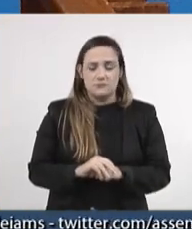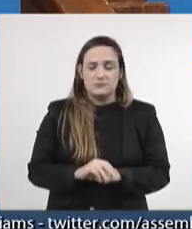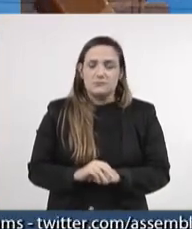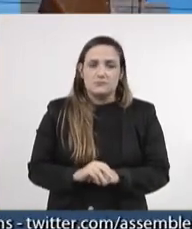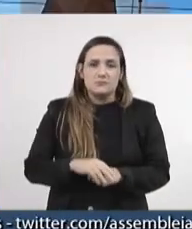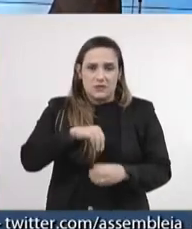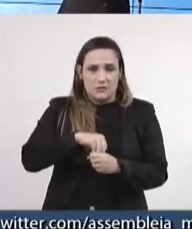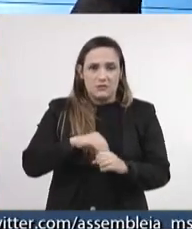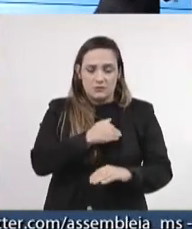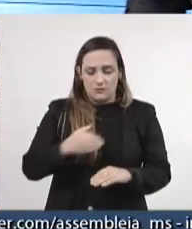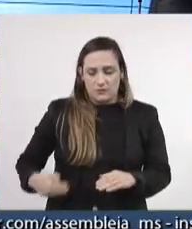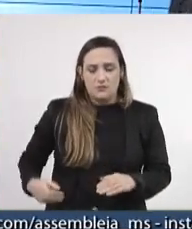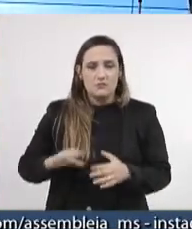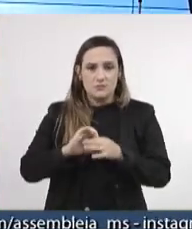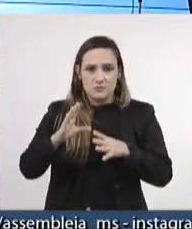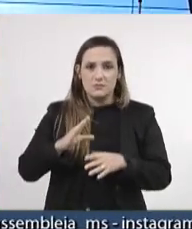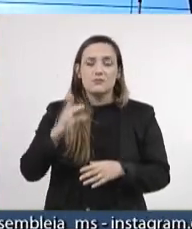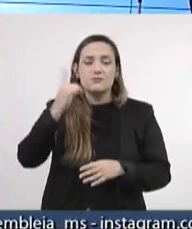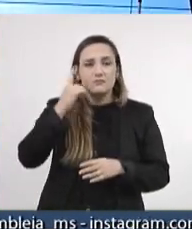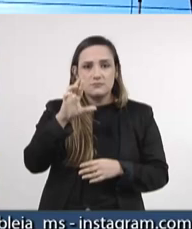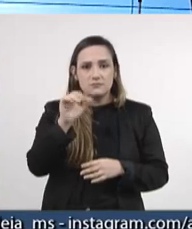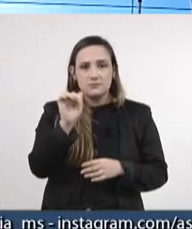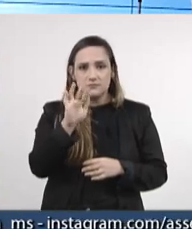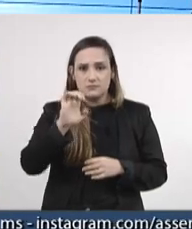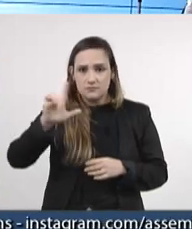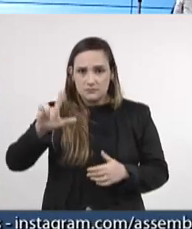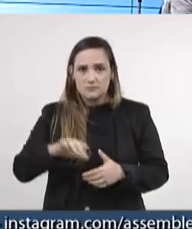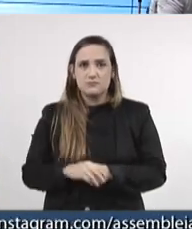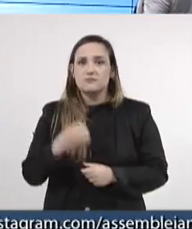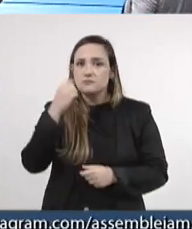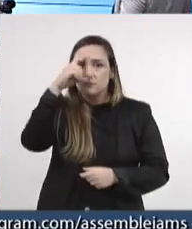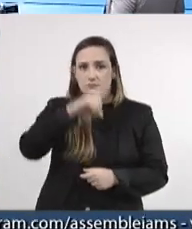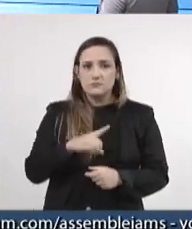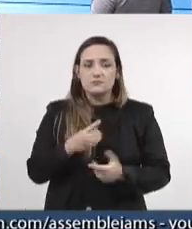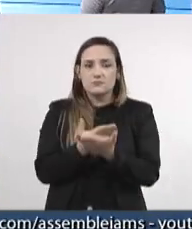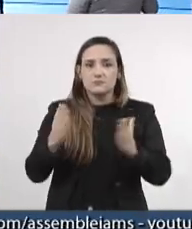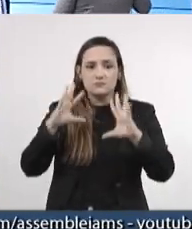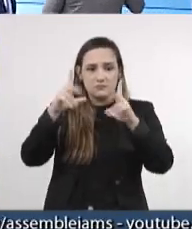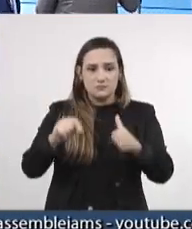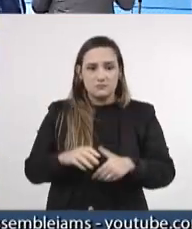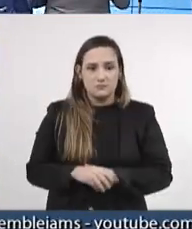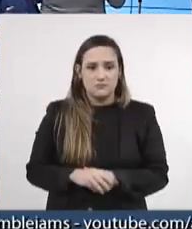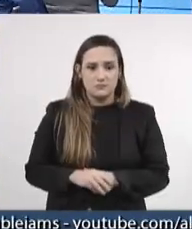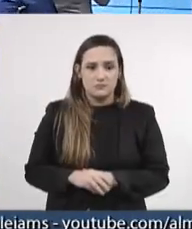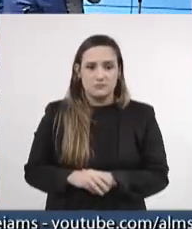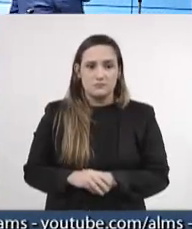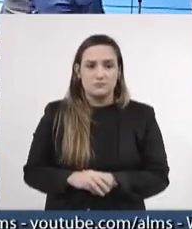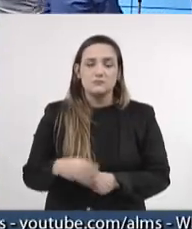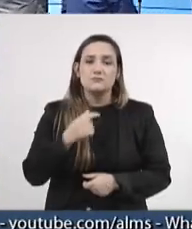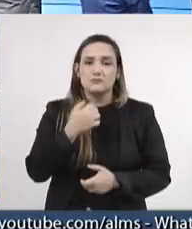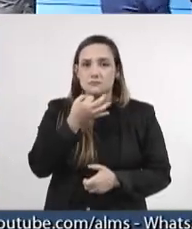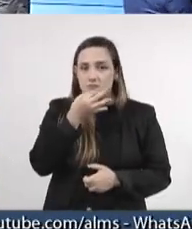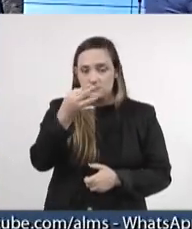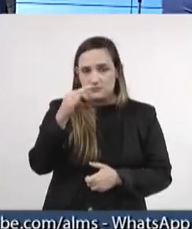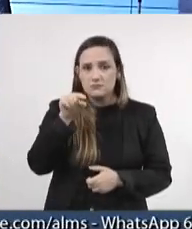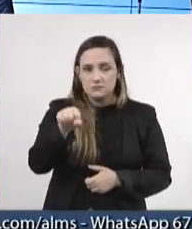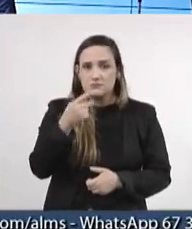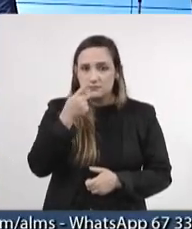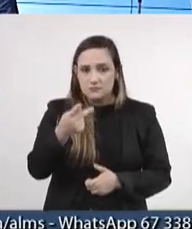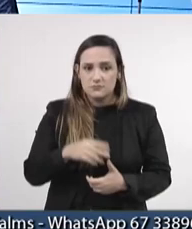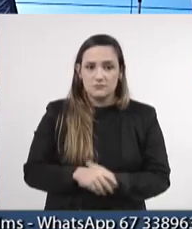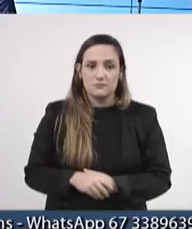Tavares. Obrigado, deputado João Henrique. Bom dia a todos. Quero fazer só um comentário em cima disso.